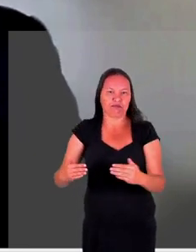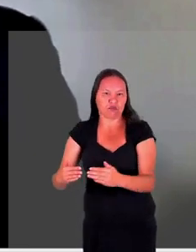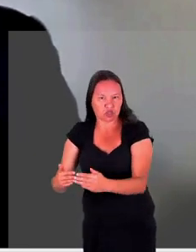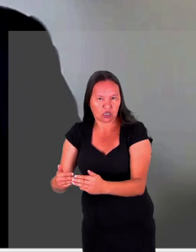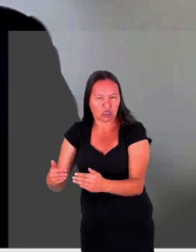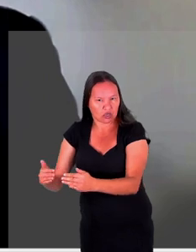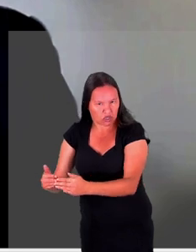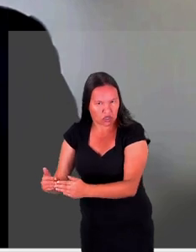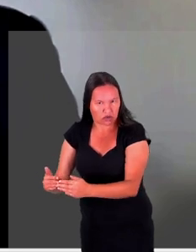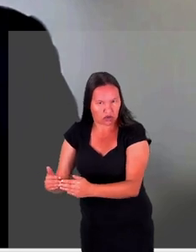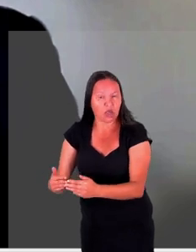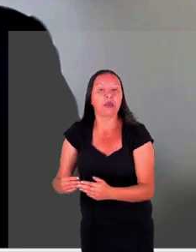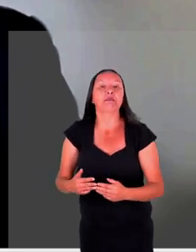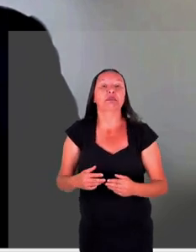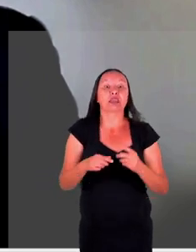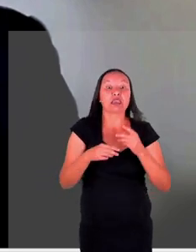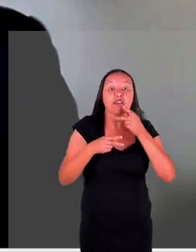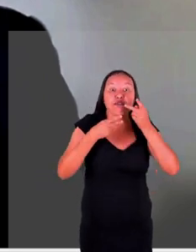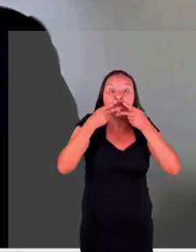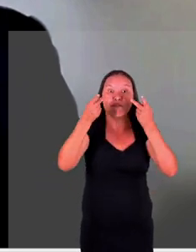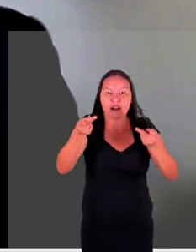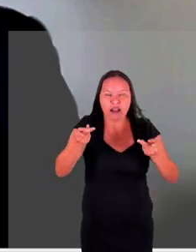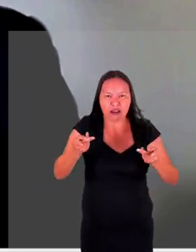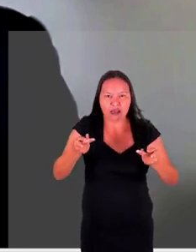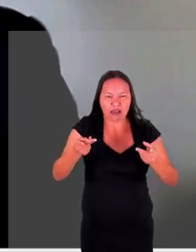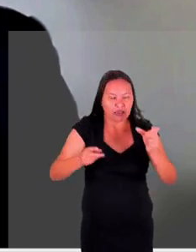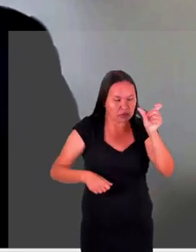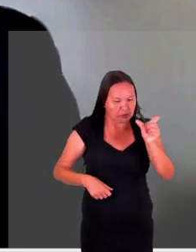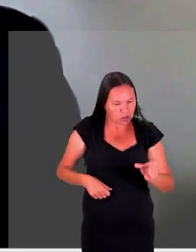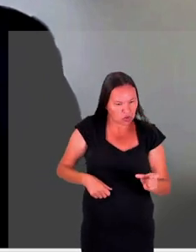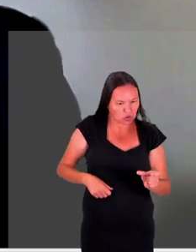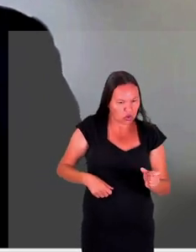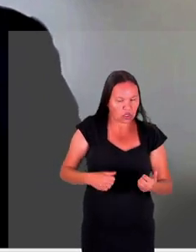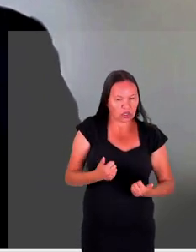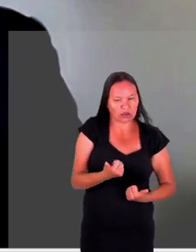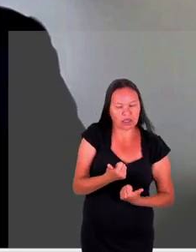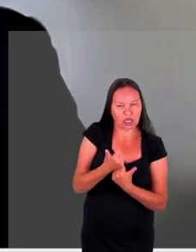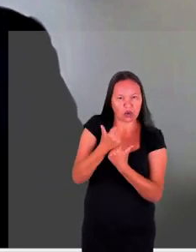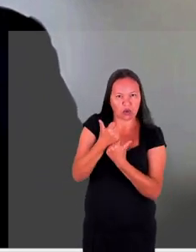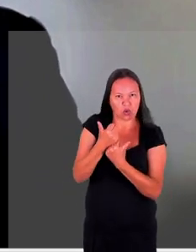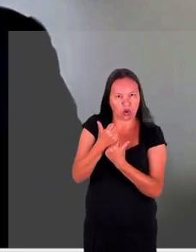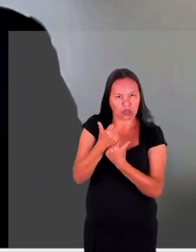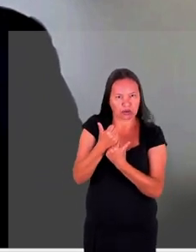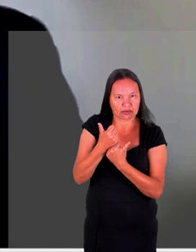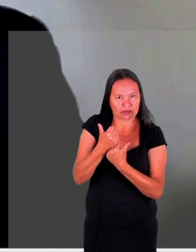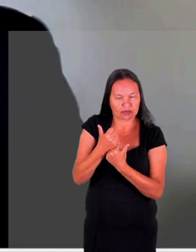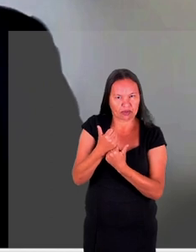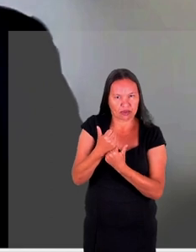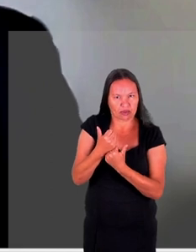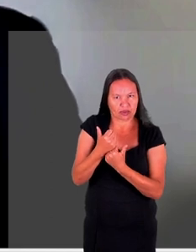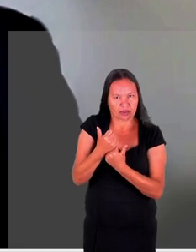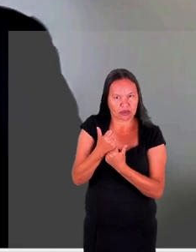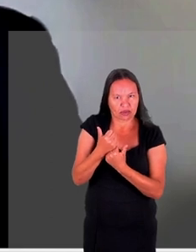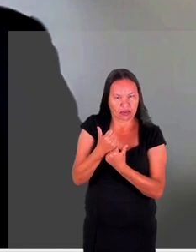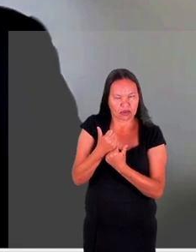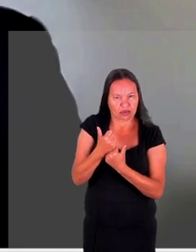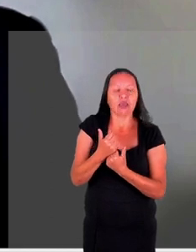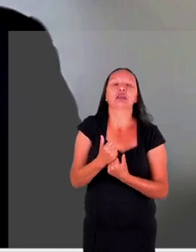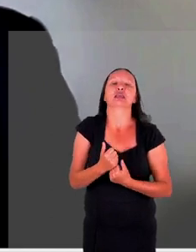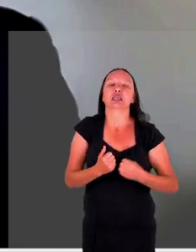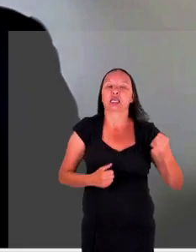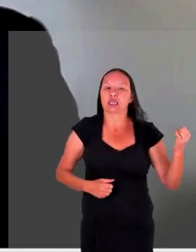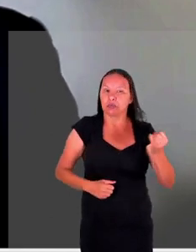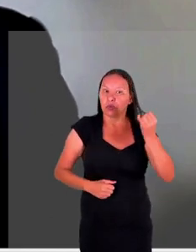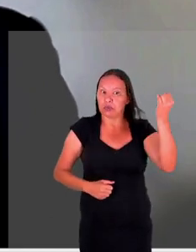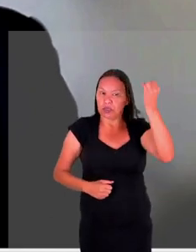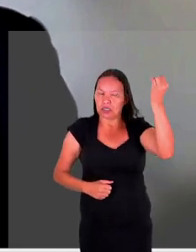acolhida humanitária é a previsão veiculada no artigo 14 inciso 1 letra C e especificamente ao